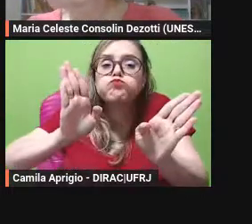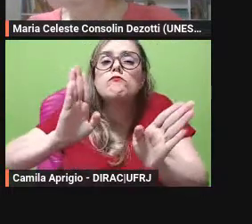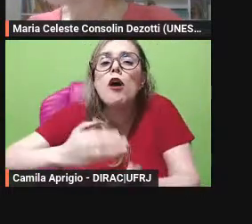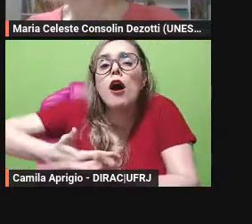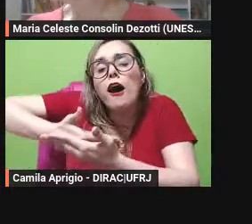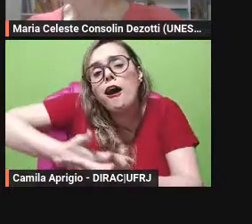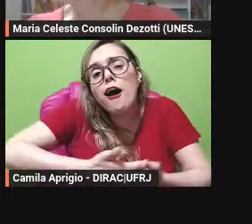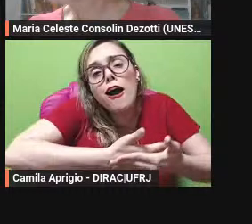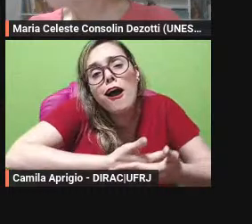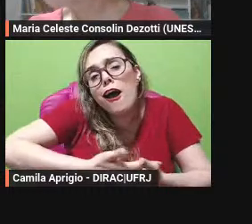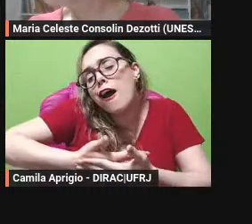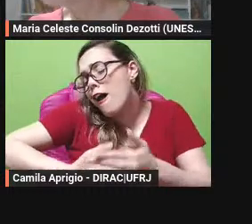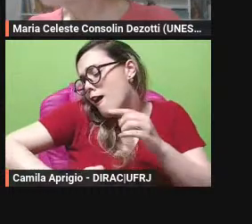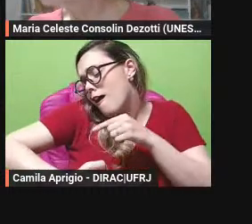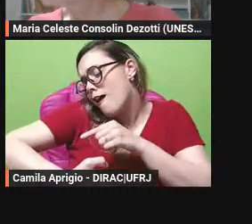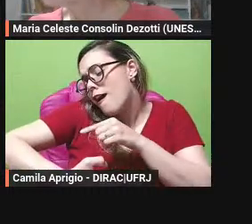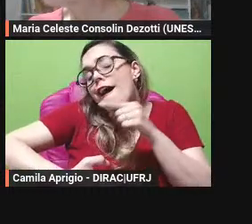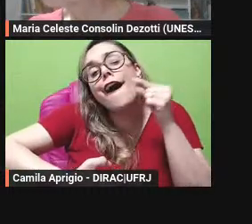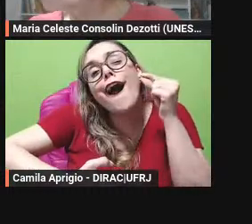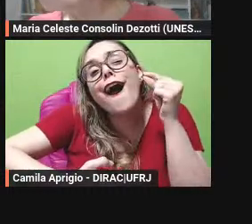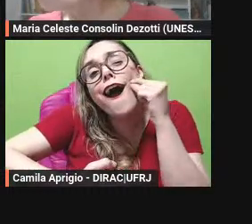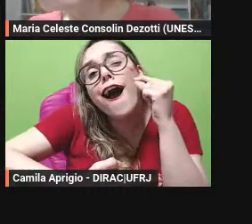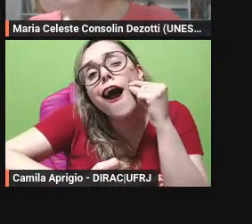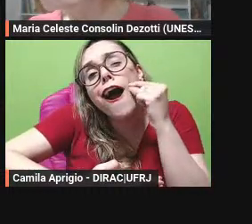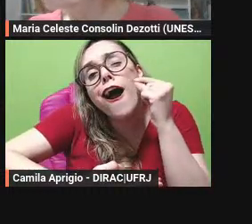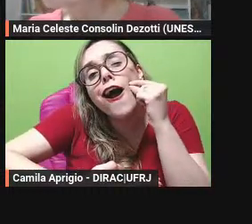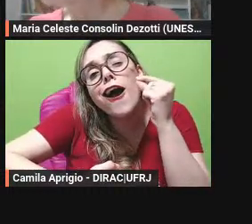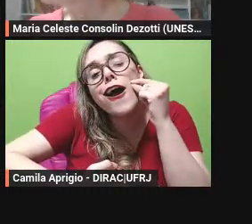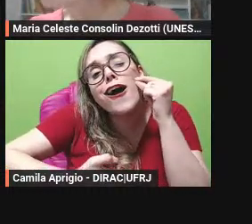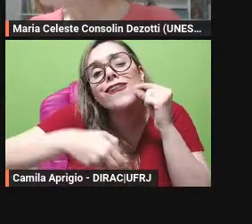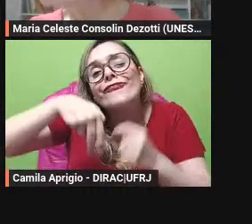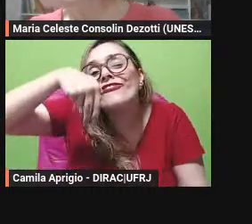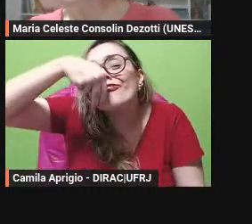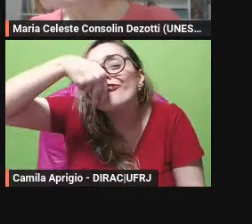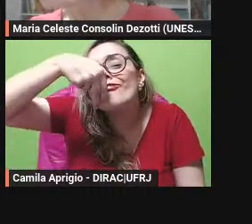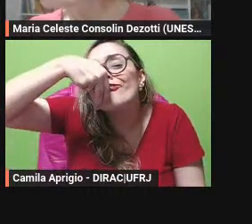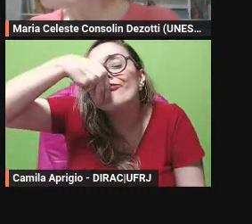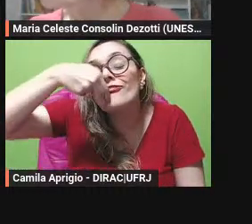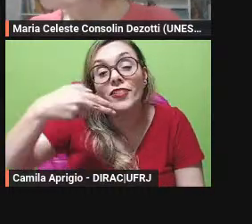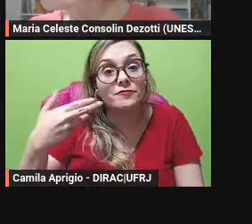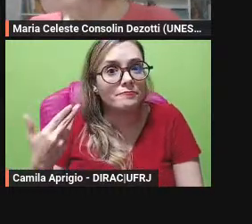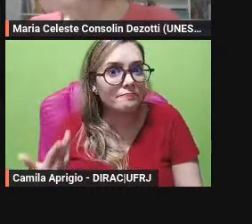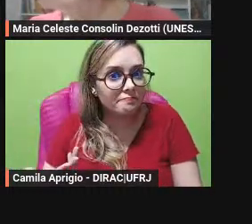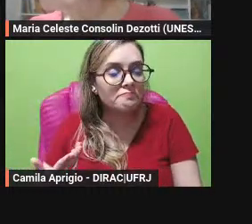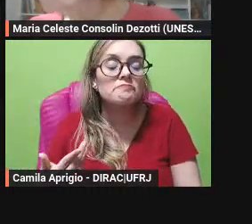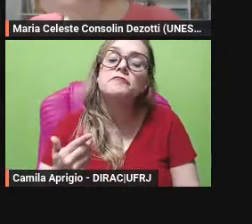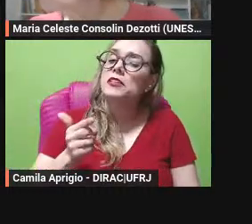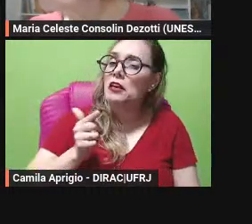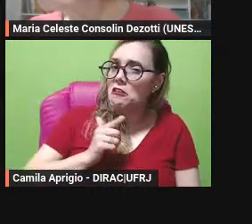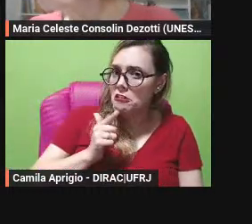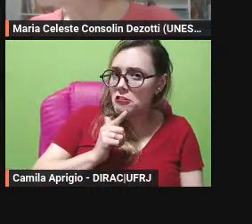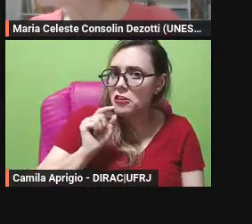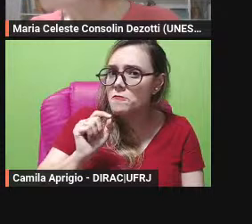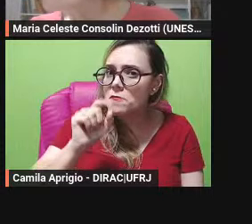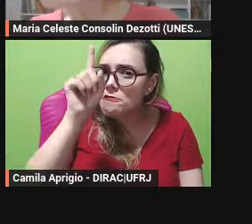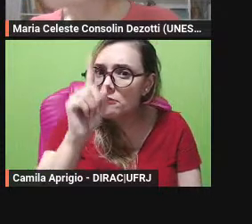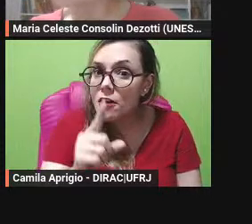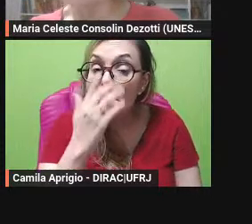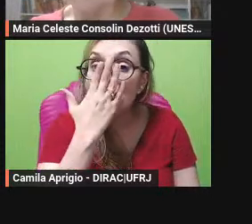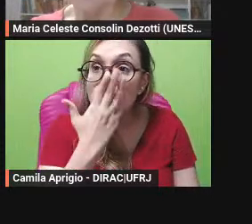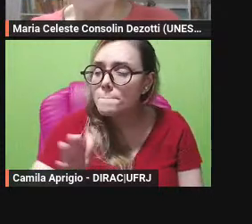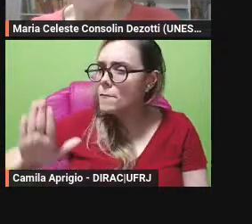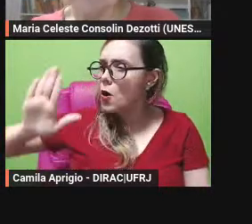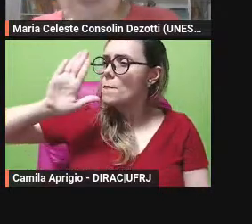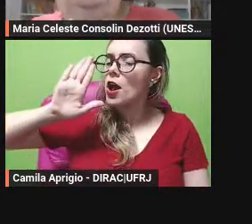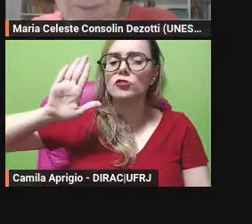os que prometem mundos e fundos espantam-nos afinal como nada